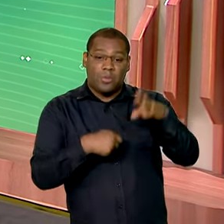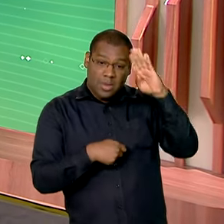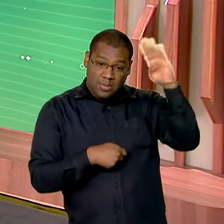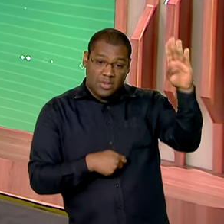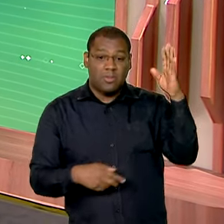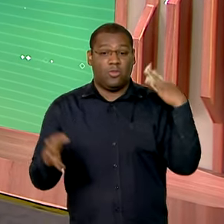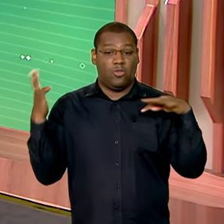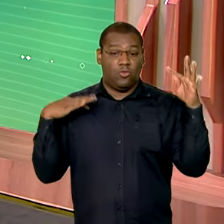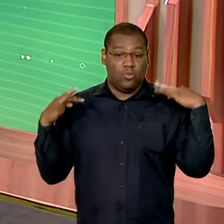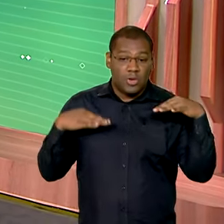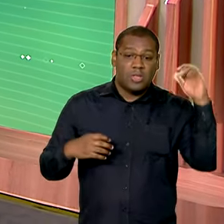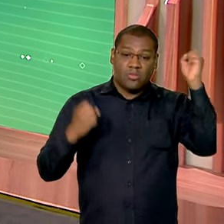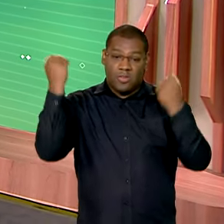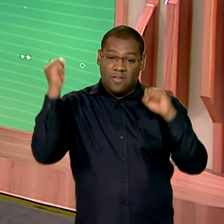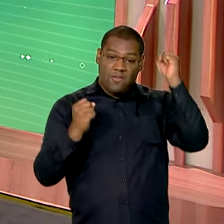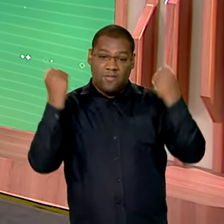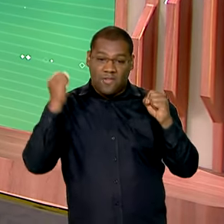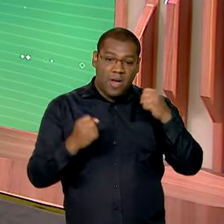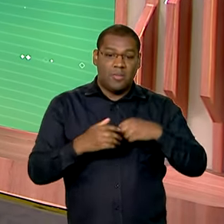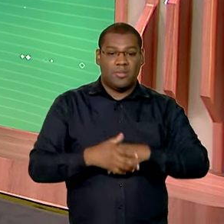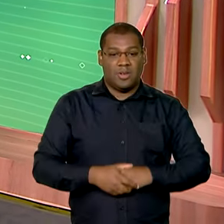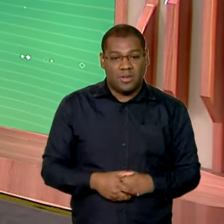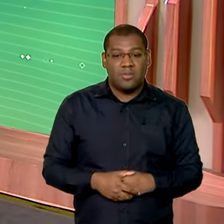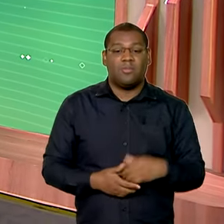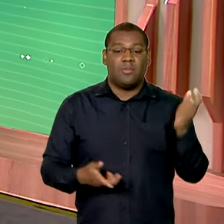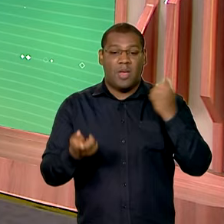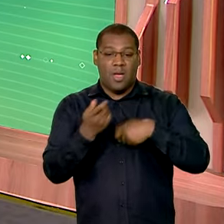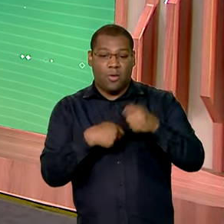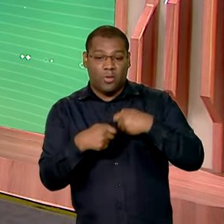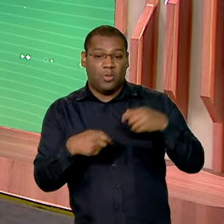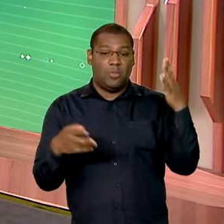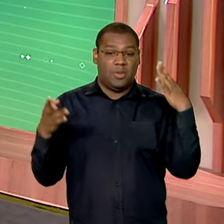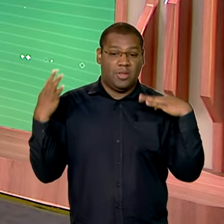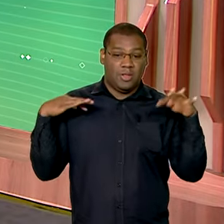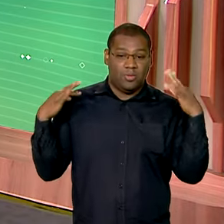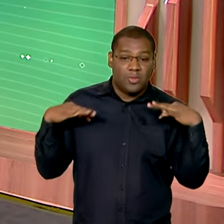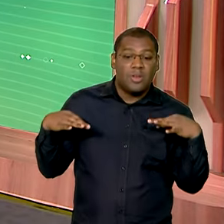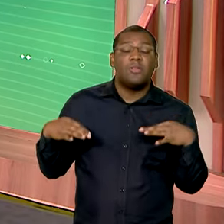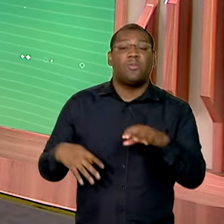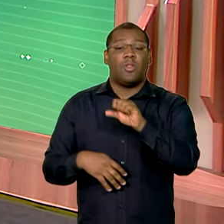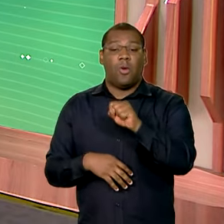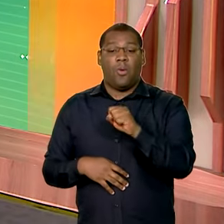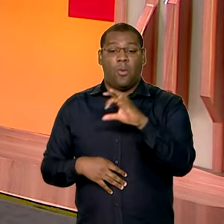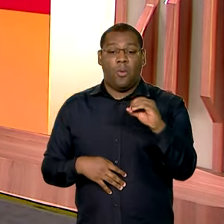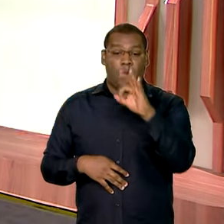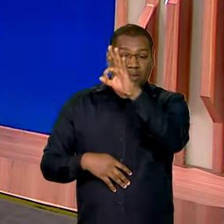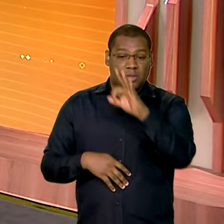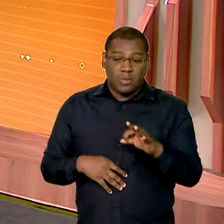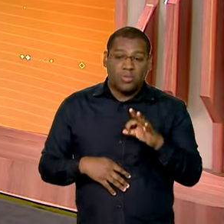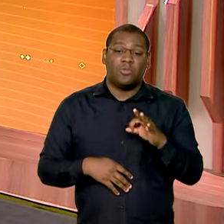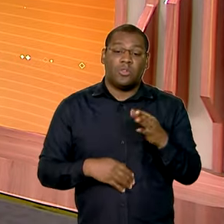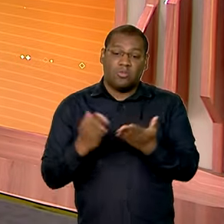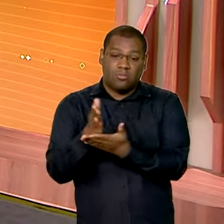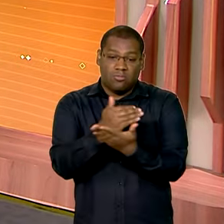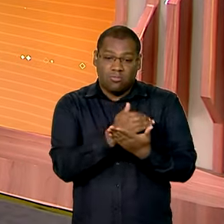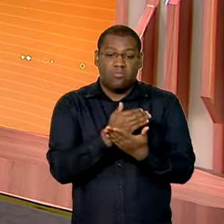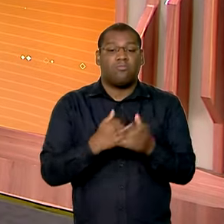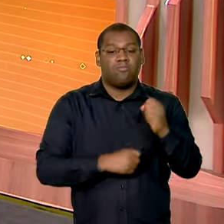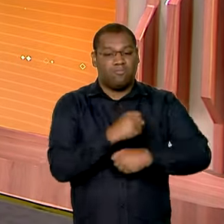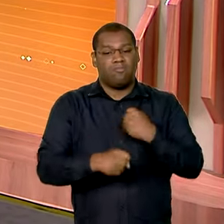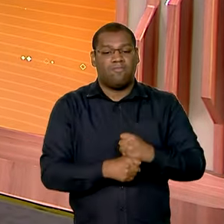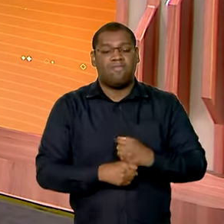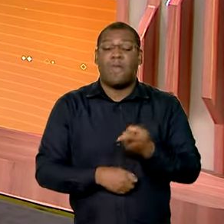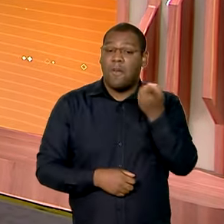o turismo e a indústria que juntos respondem por quase 80% da arrecadação anual vamos conferir aqui